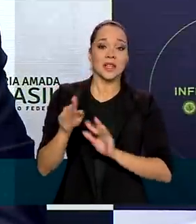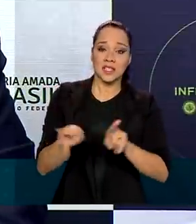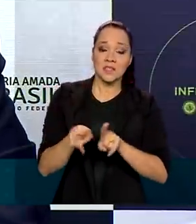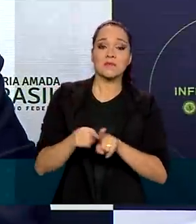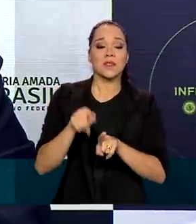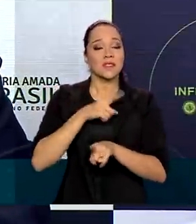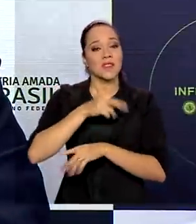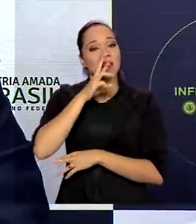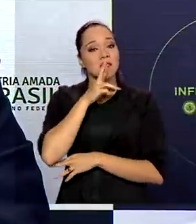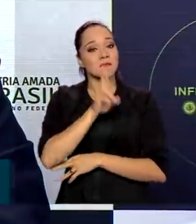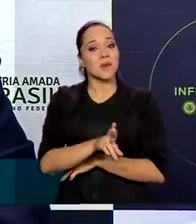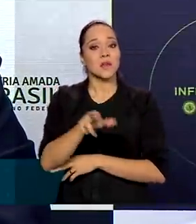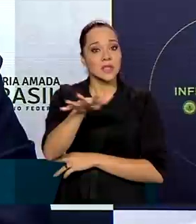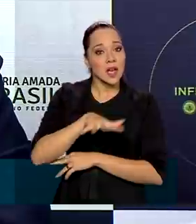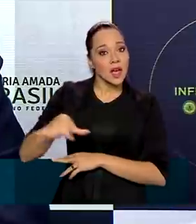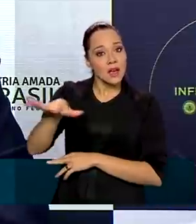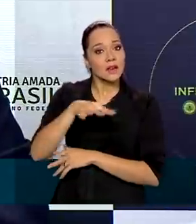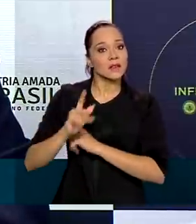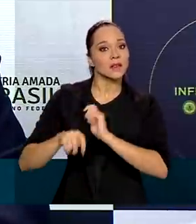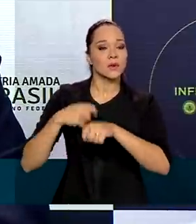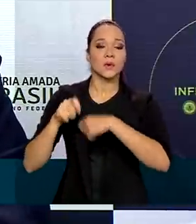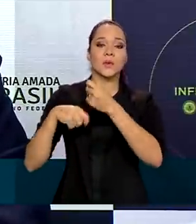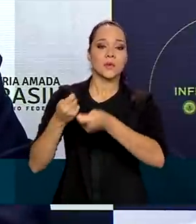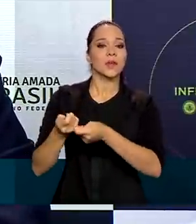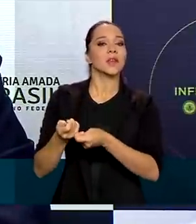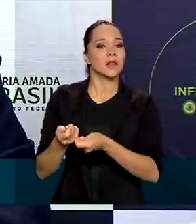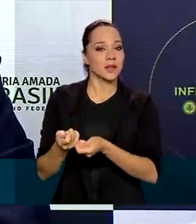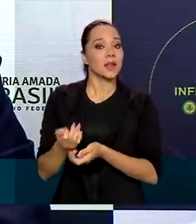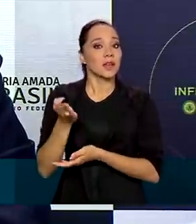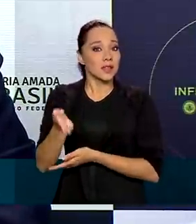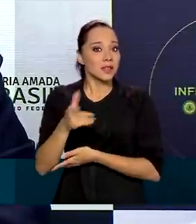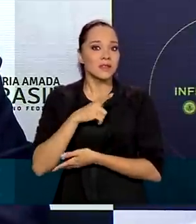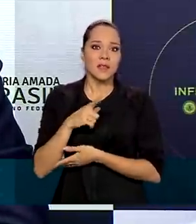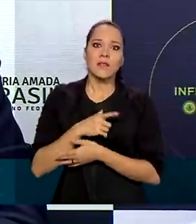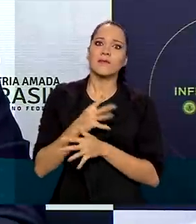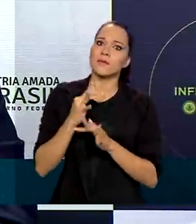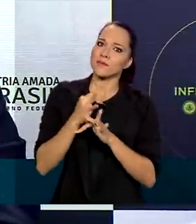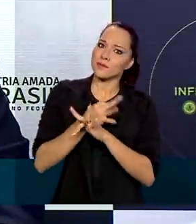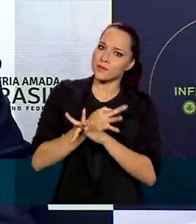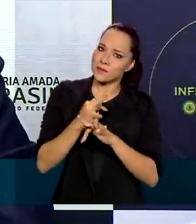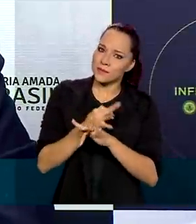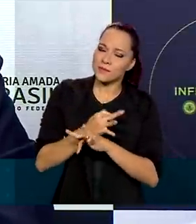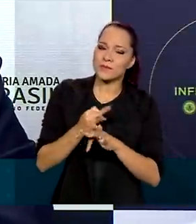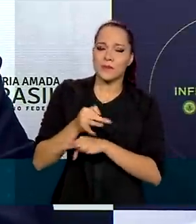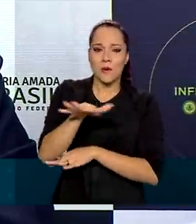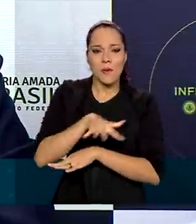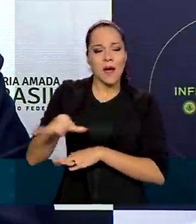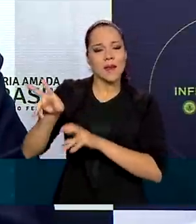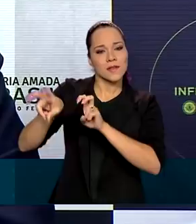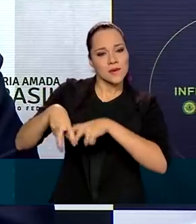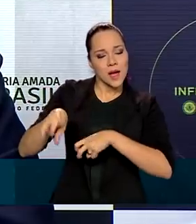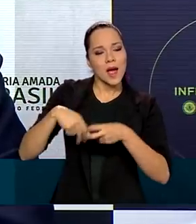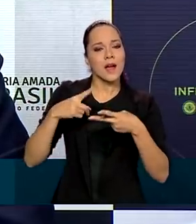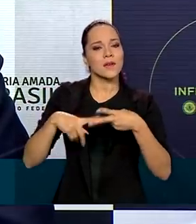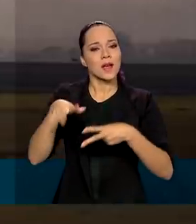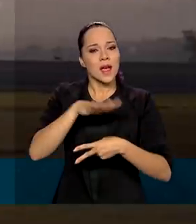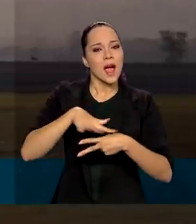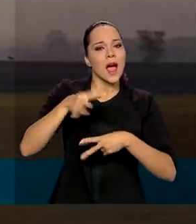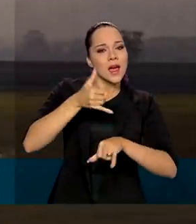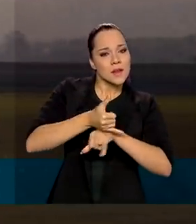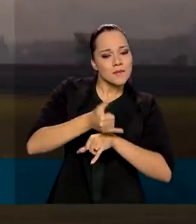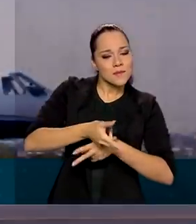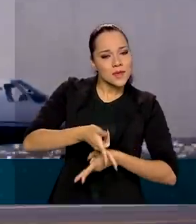dar resposta àqueles setores da economia que foram muito resilientes, como o setor do agro, como o setor mineral.